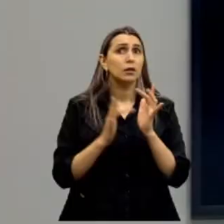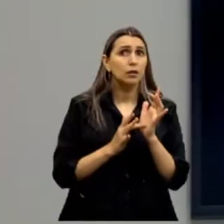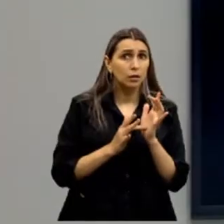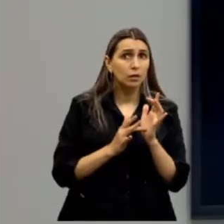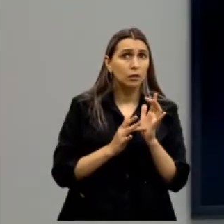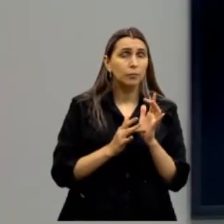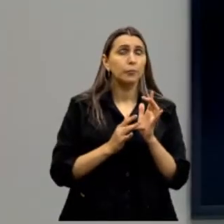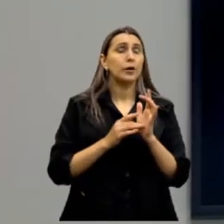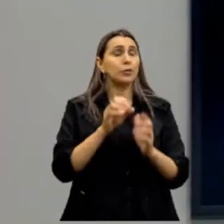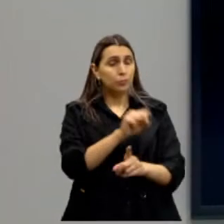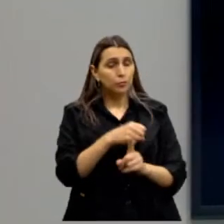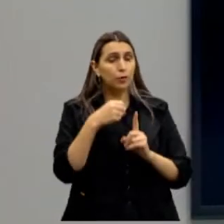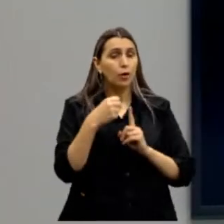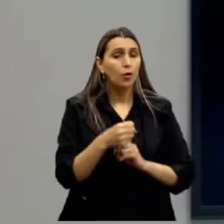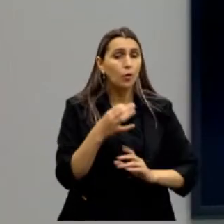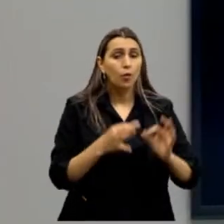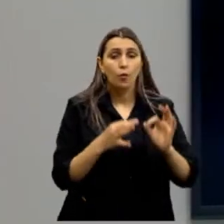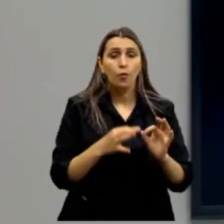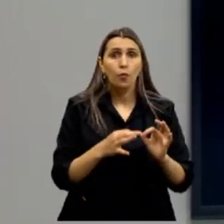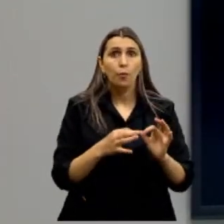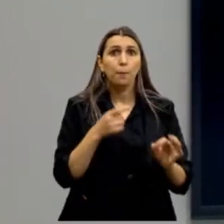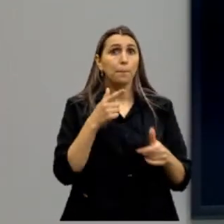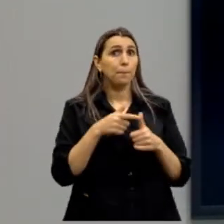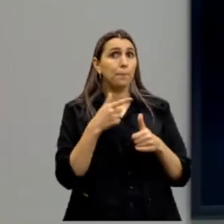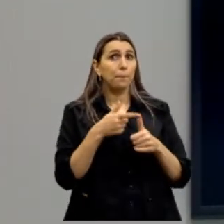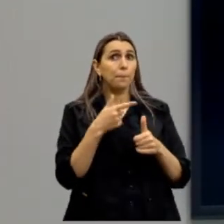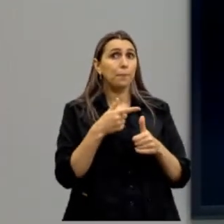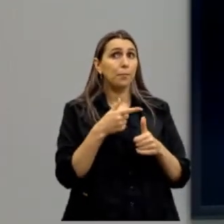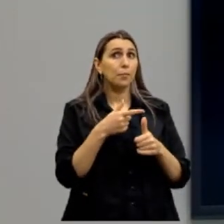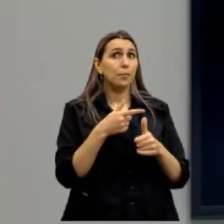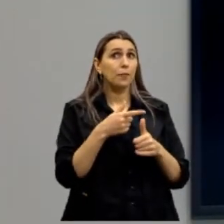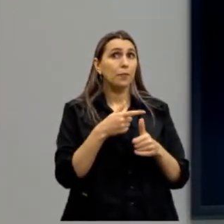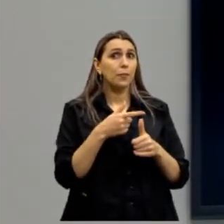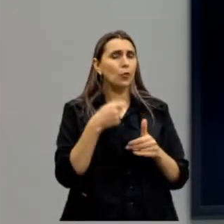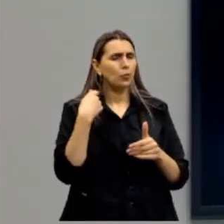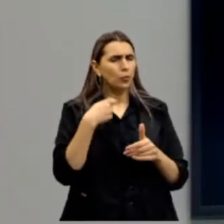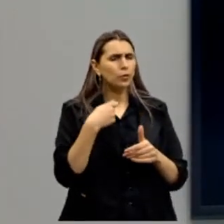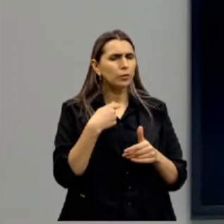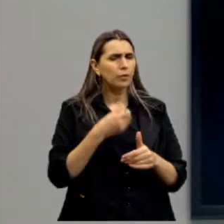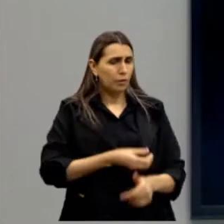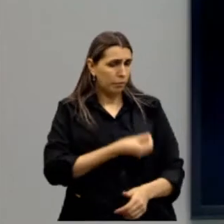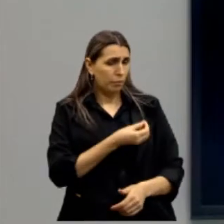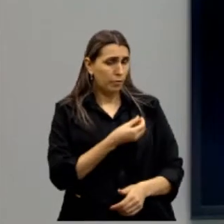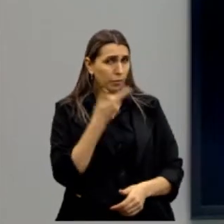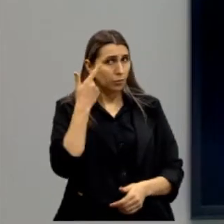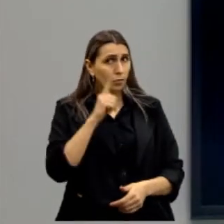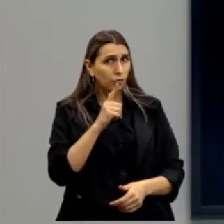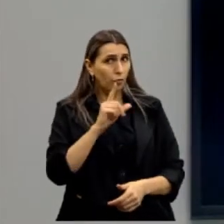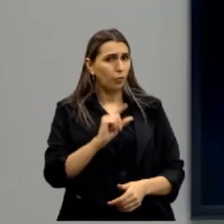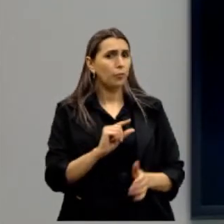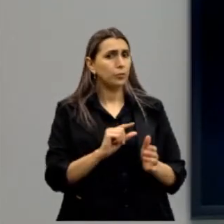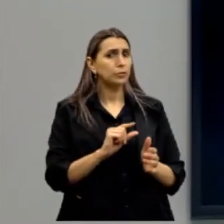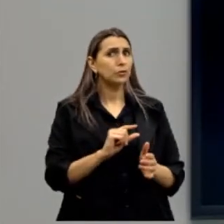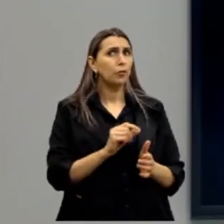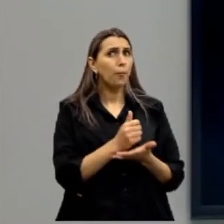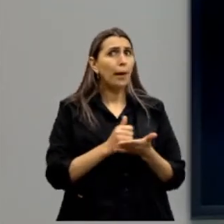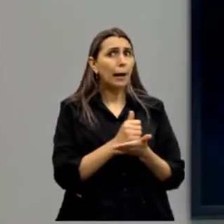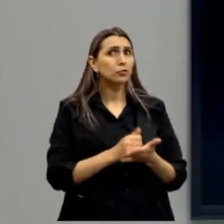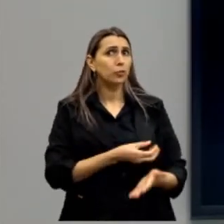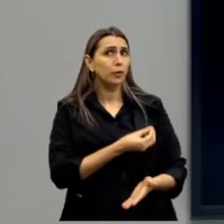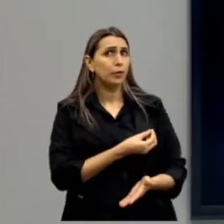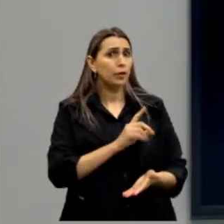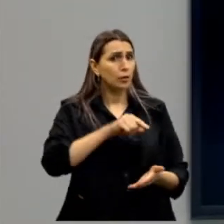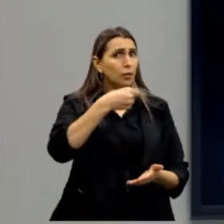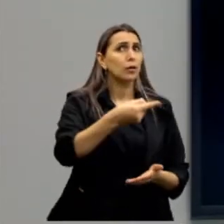que tenha uma sociedade justa, nós primeiro precisamos, sim, que todos tenham o mínimo necessário para sobreviver, o mínimo, dali para